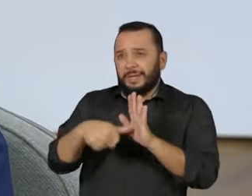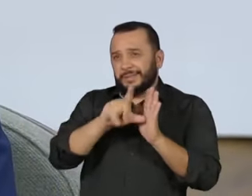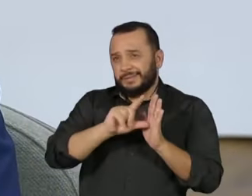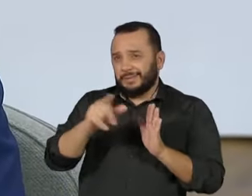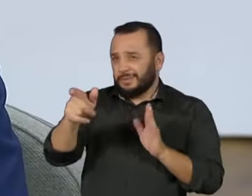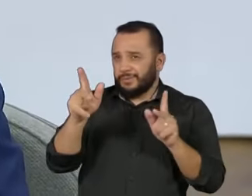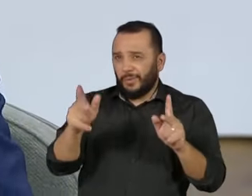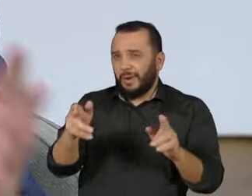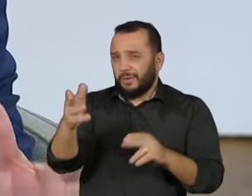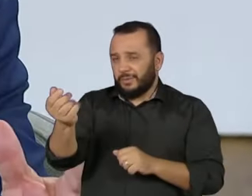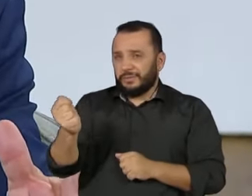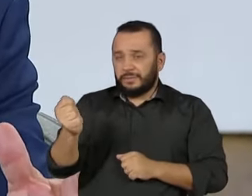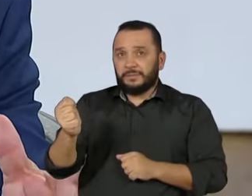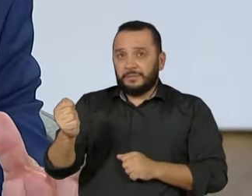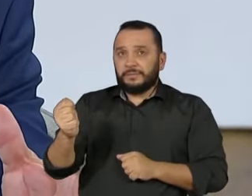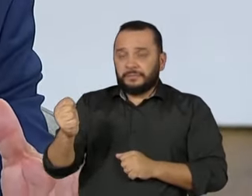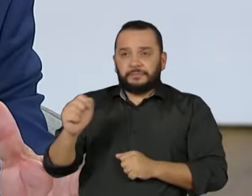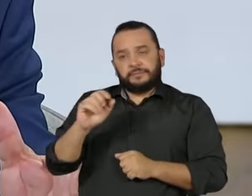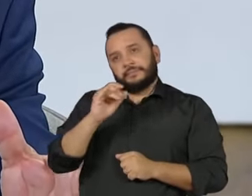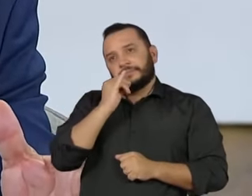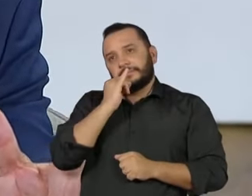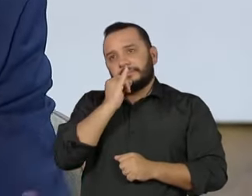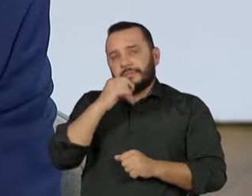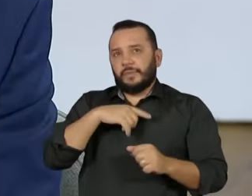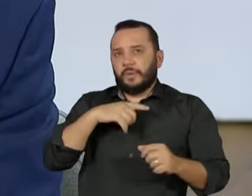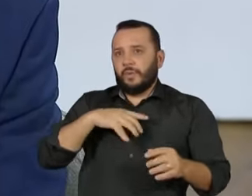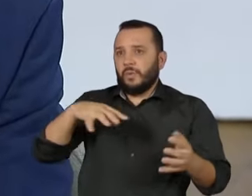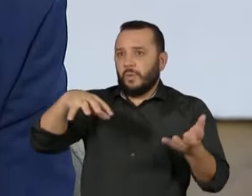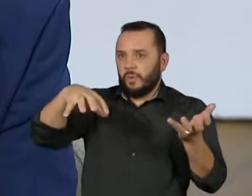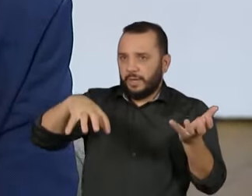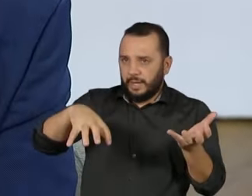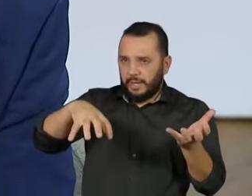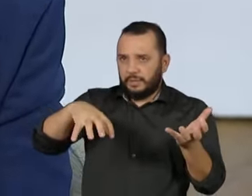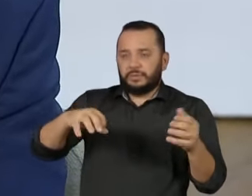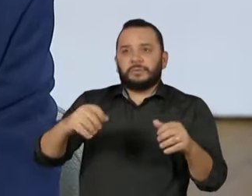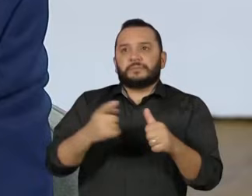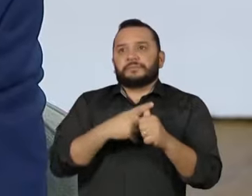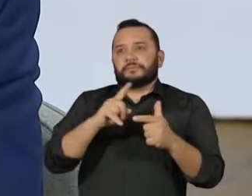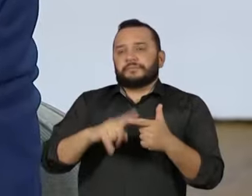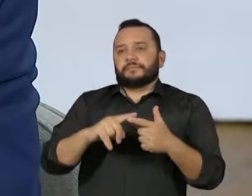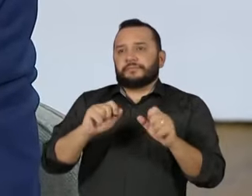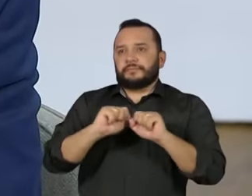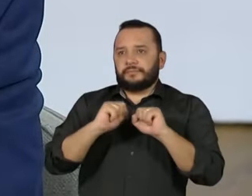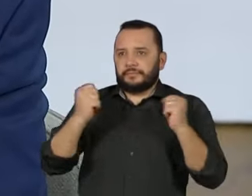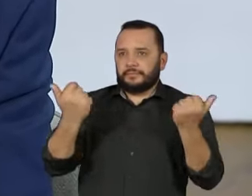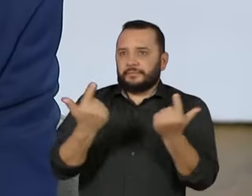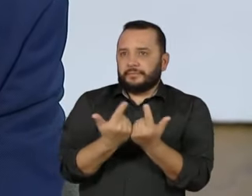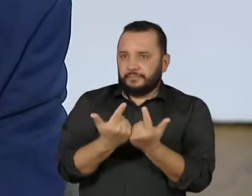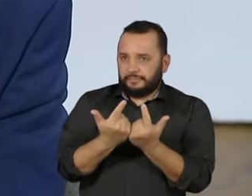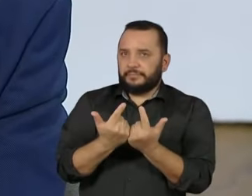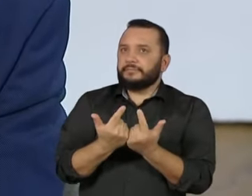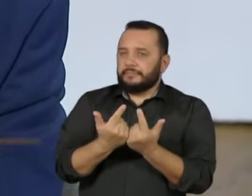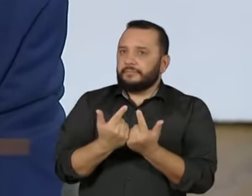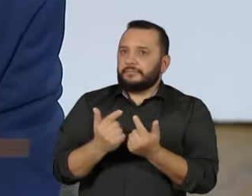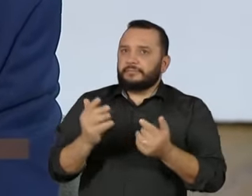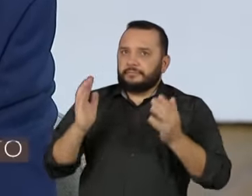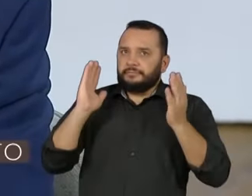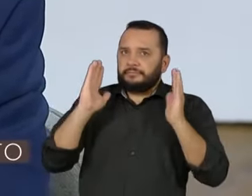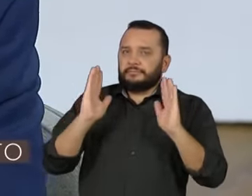Quer dizer, quando o Congresso Nacional, as Assembleias Legislativas legislam